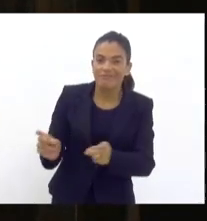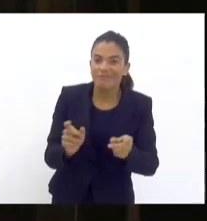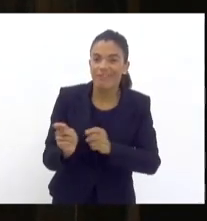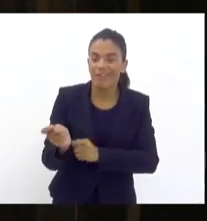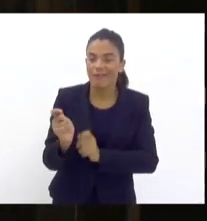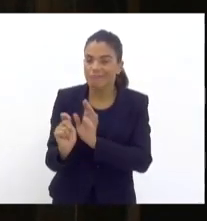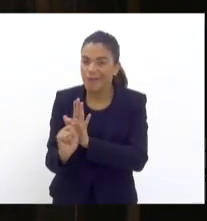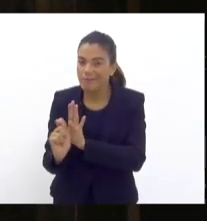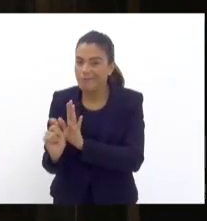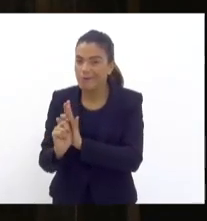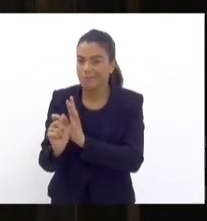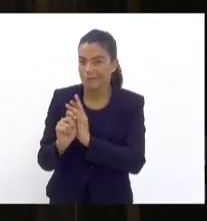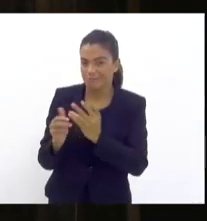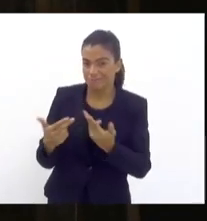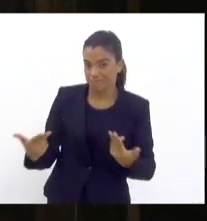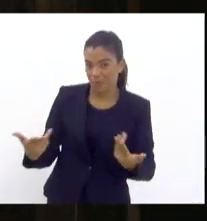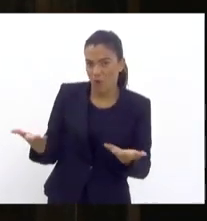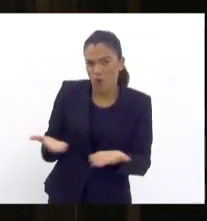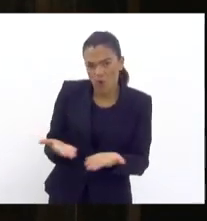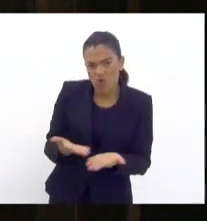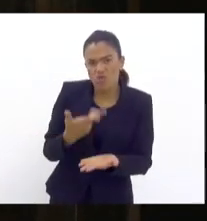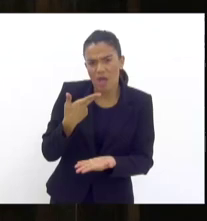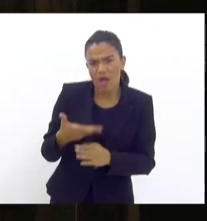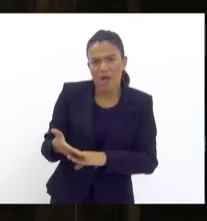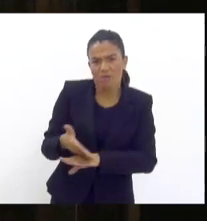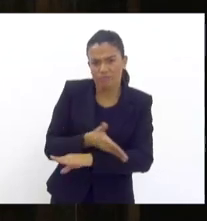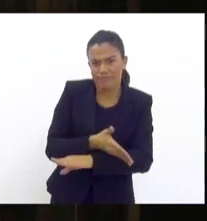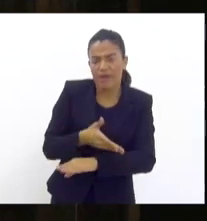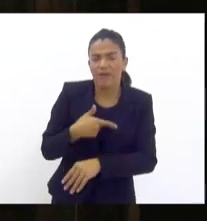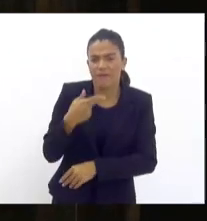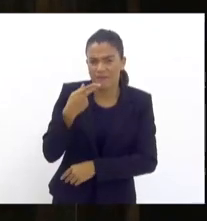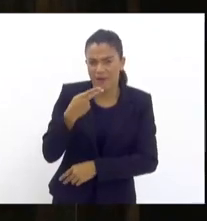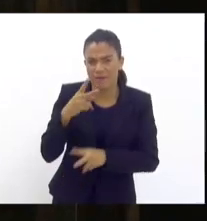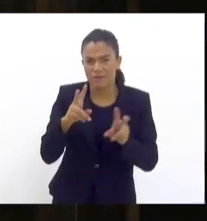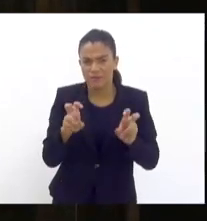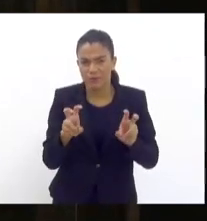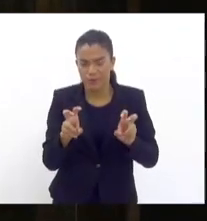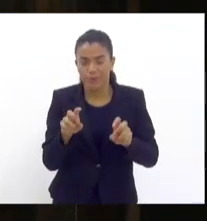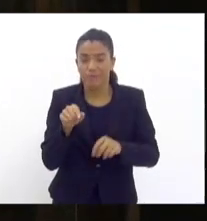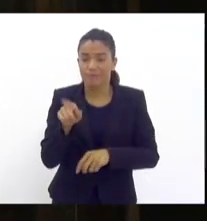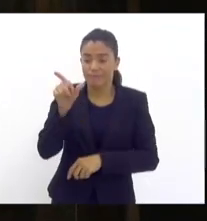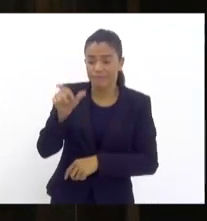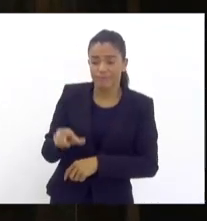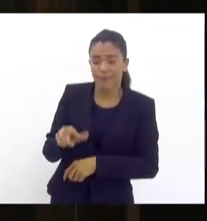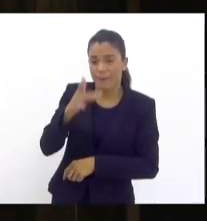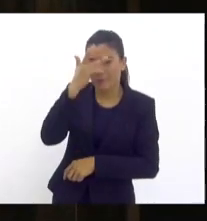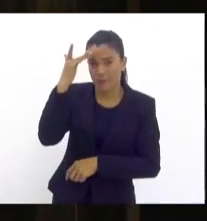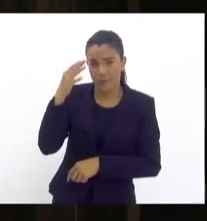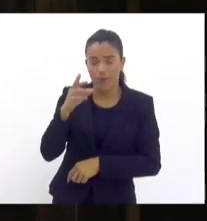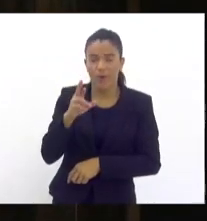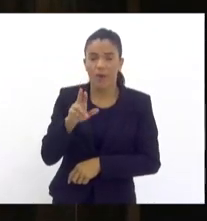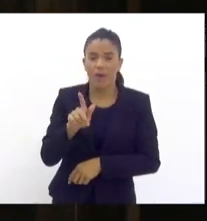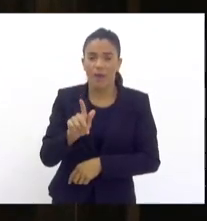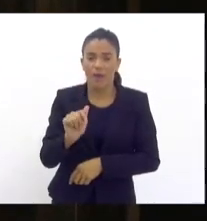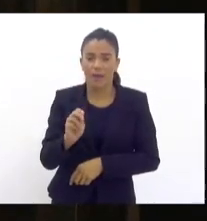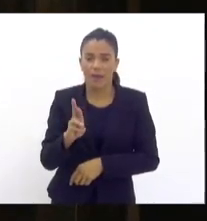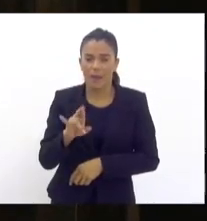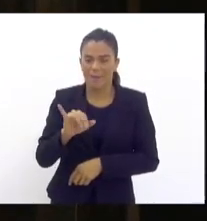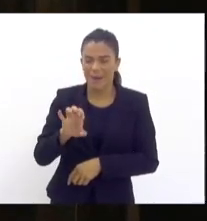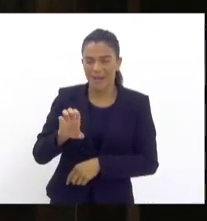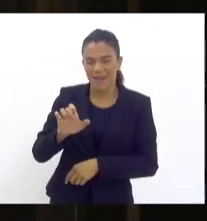Que, como foi bem falado hoje pelo Gabriel Ferrando, não são narcotraficantes somente.